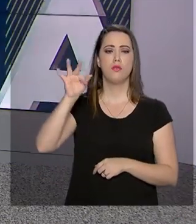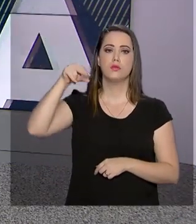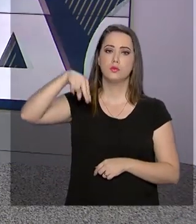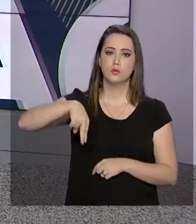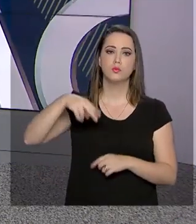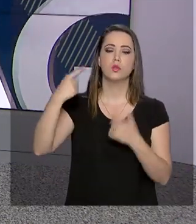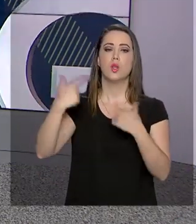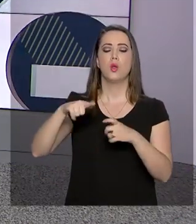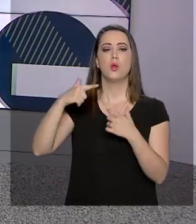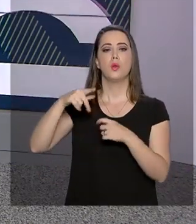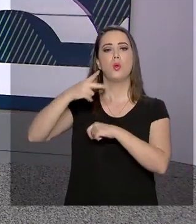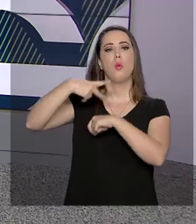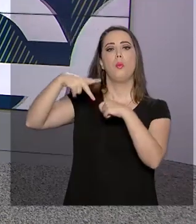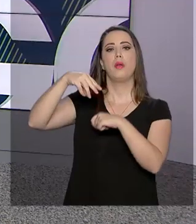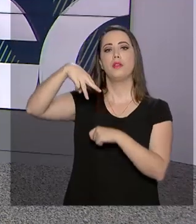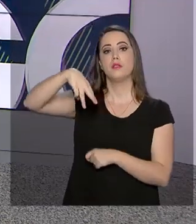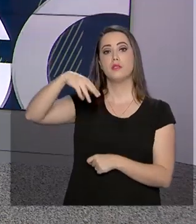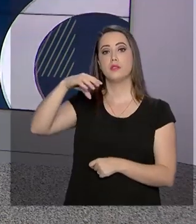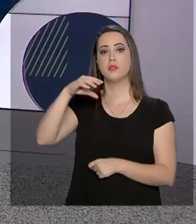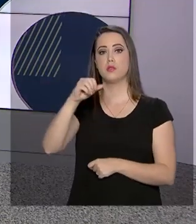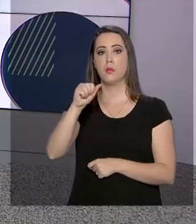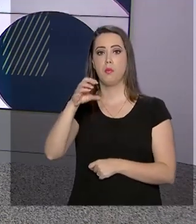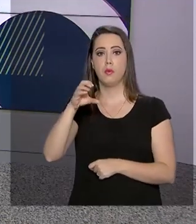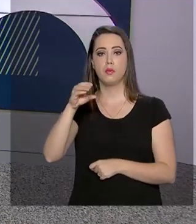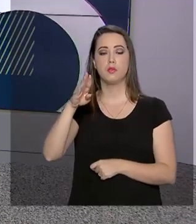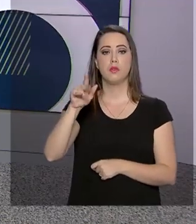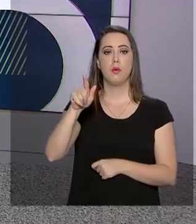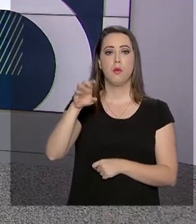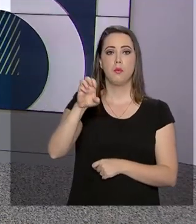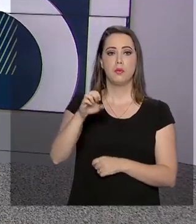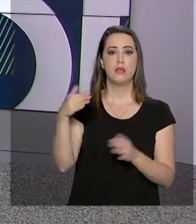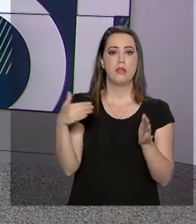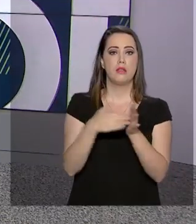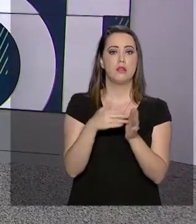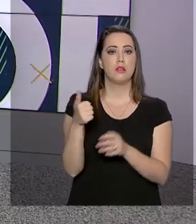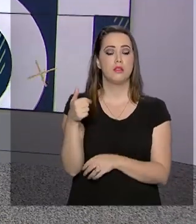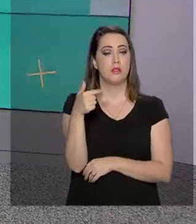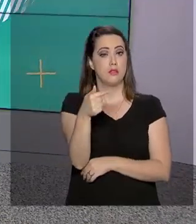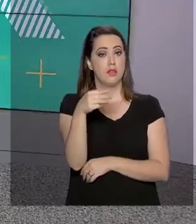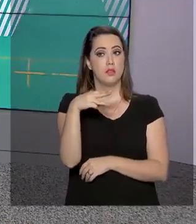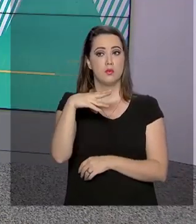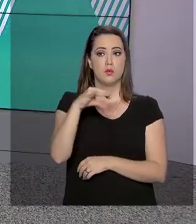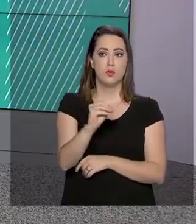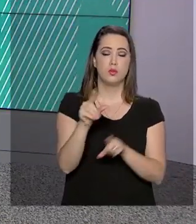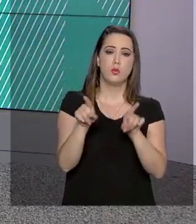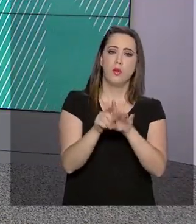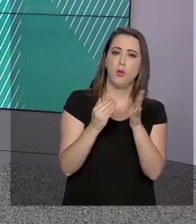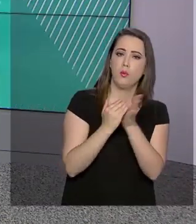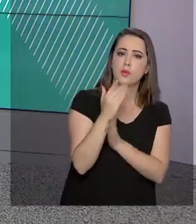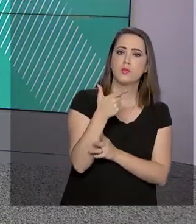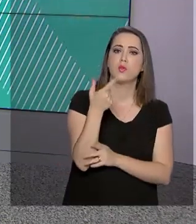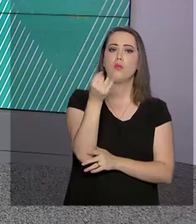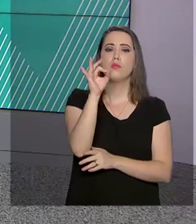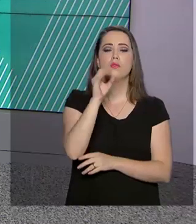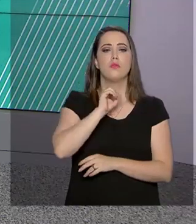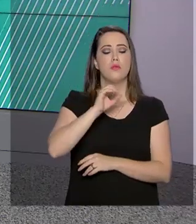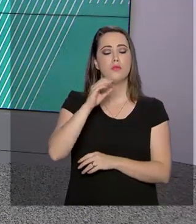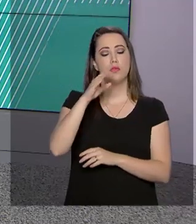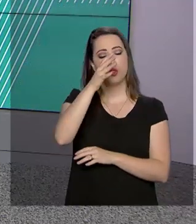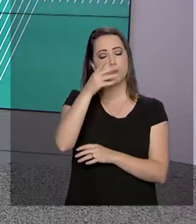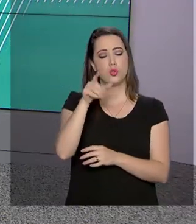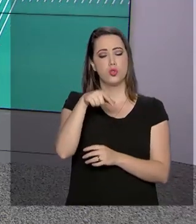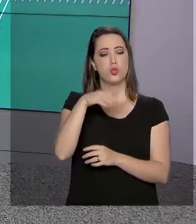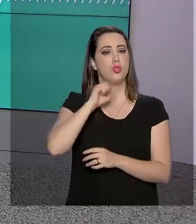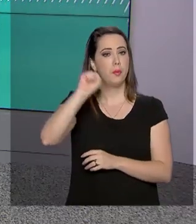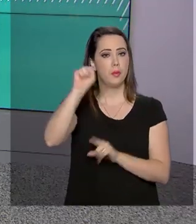em Moçambique foi prorrogada até o dia 7 de maio. Desde 1º de abril, 20 bombeiros atuam na missão humanitária do